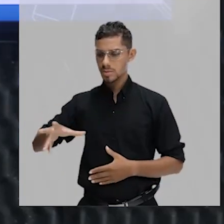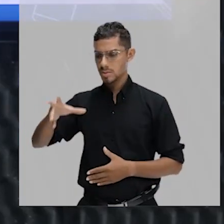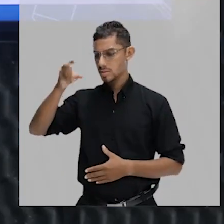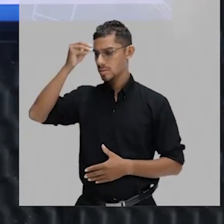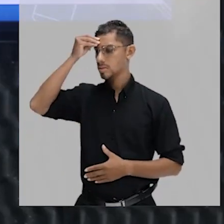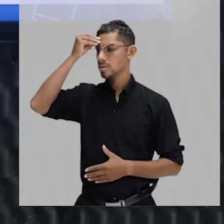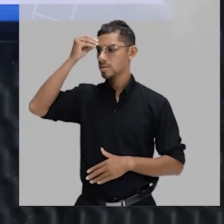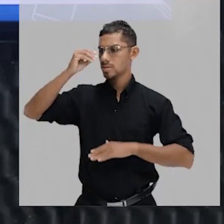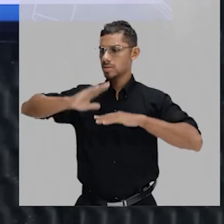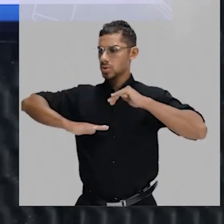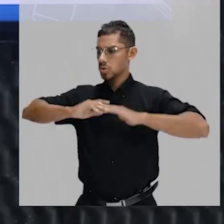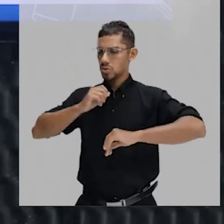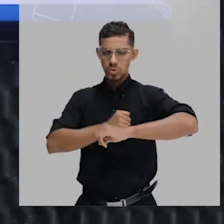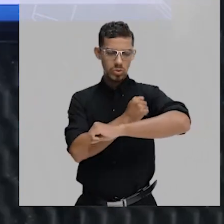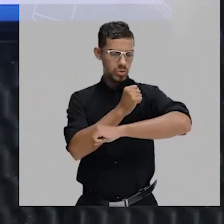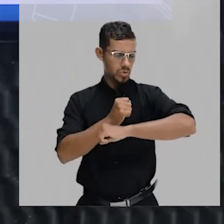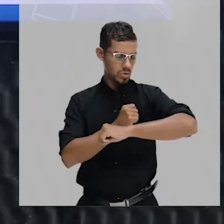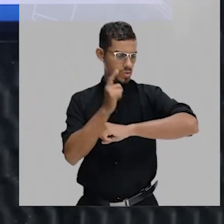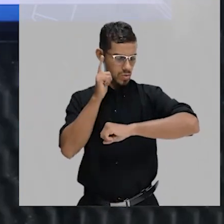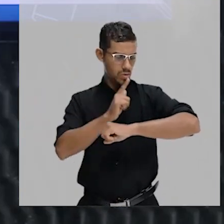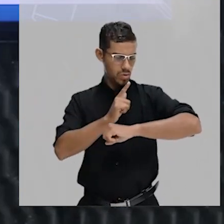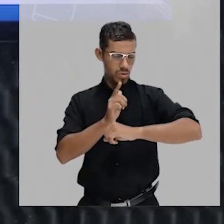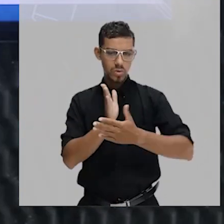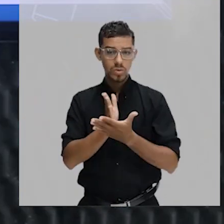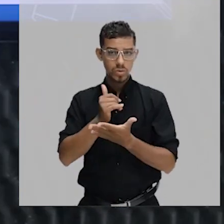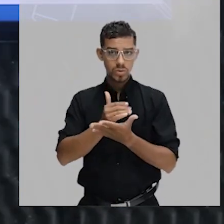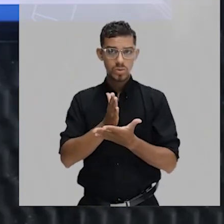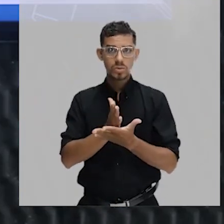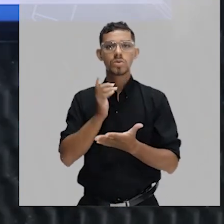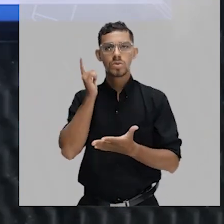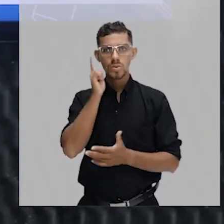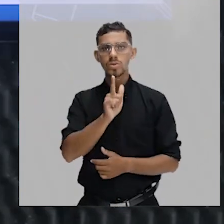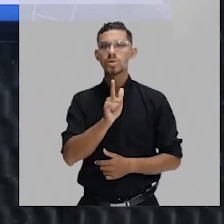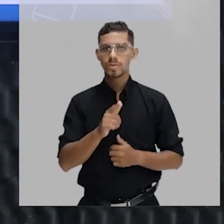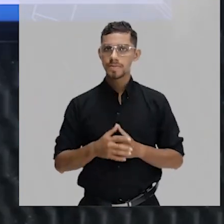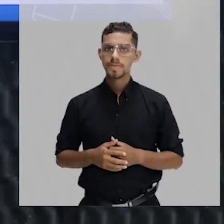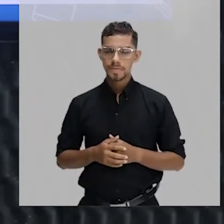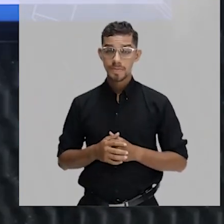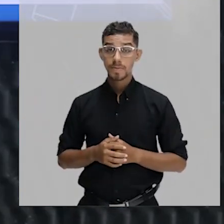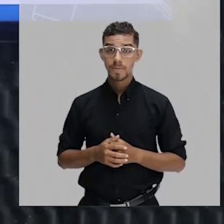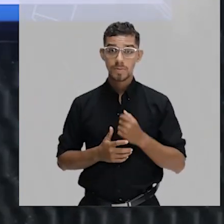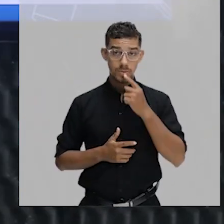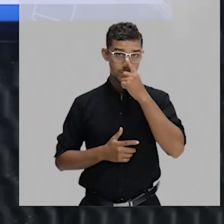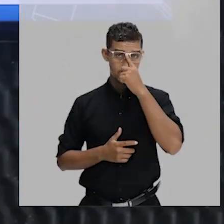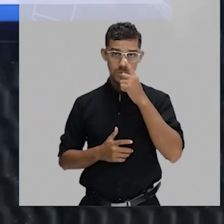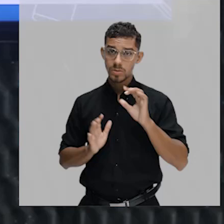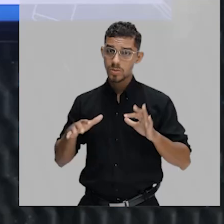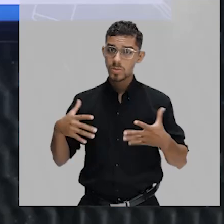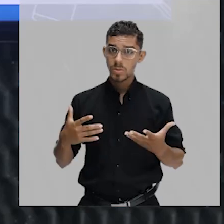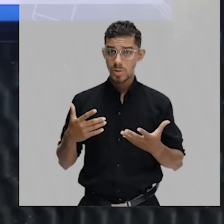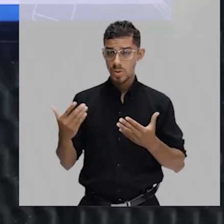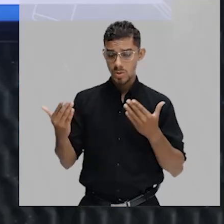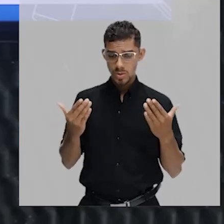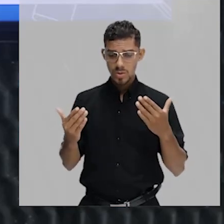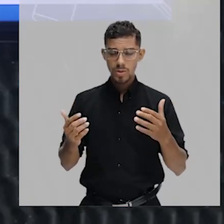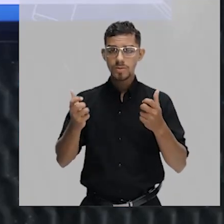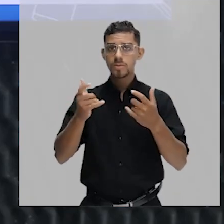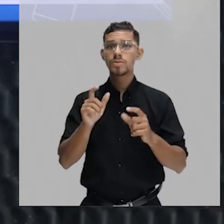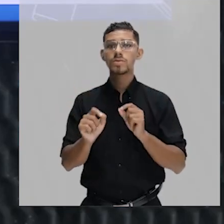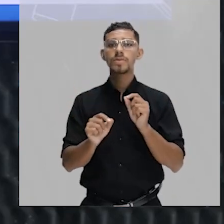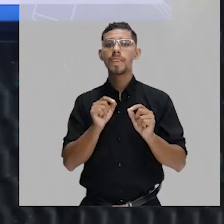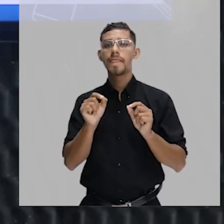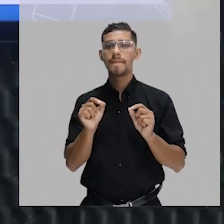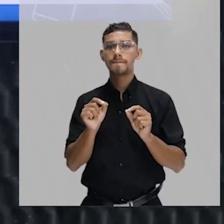o cozinheiro possa entender, por exemplo, e assim esse cozinheiro possa produzir o bolo. Então, eu comparo da seguinte maneira.